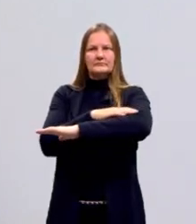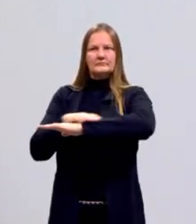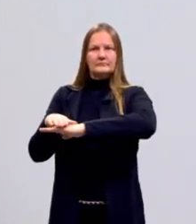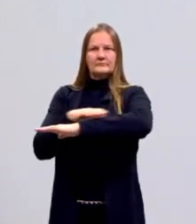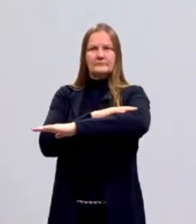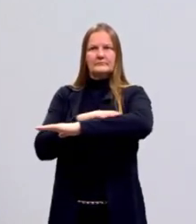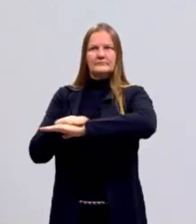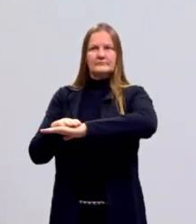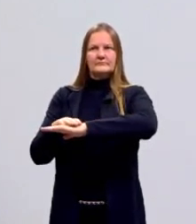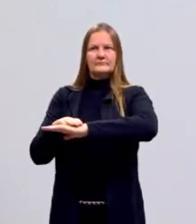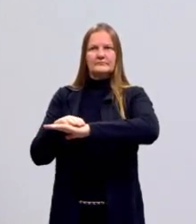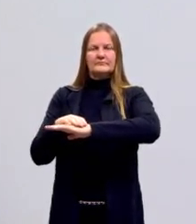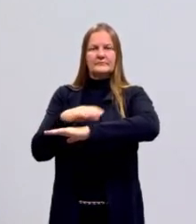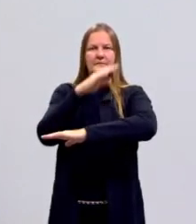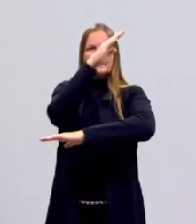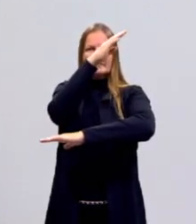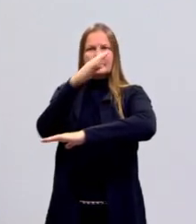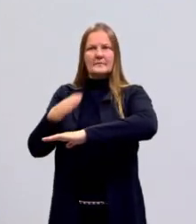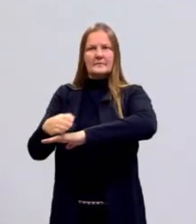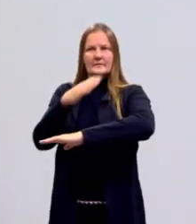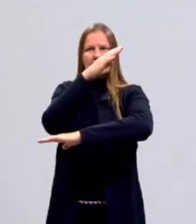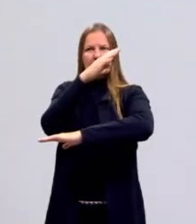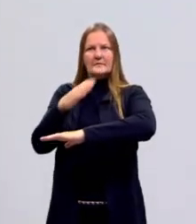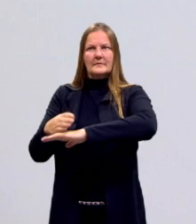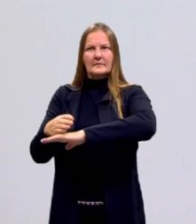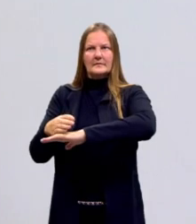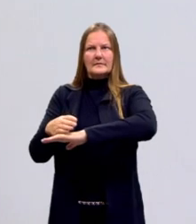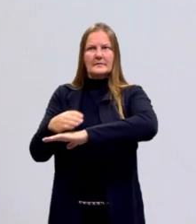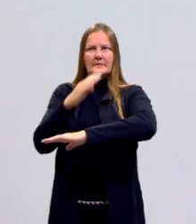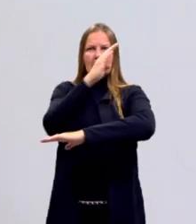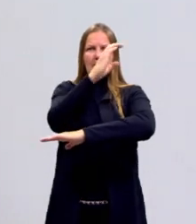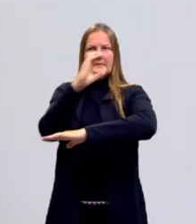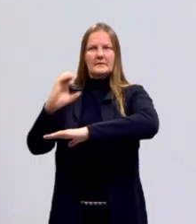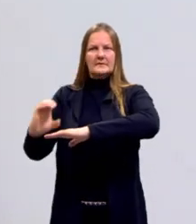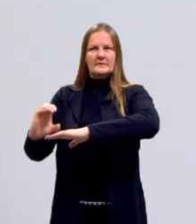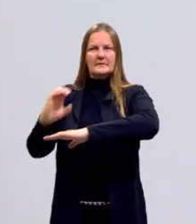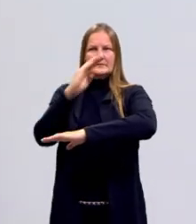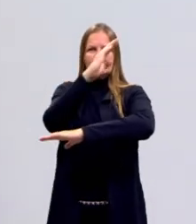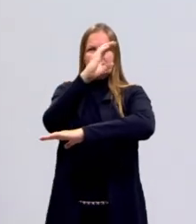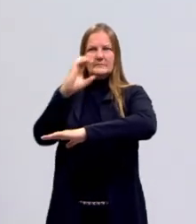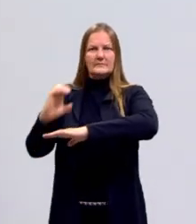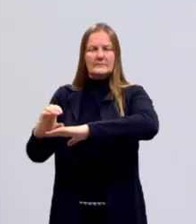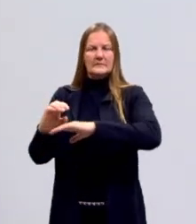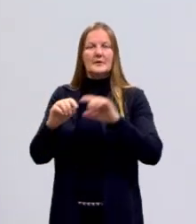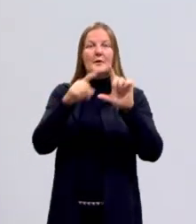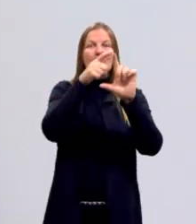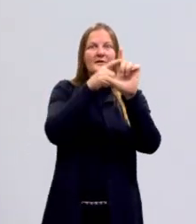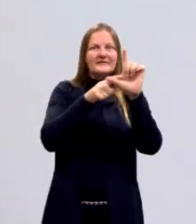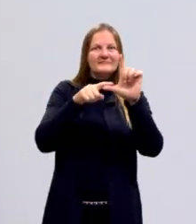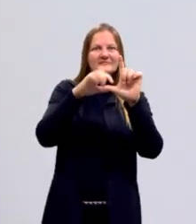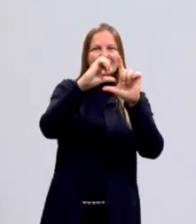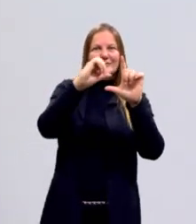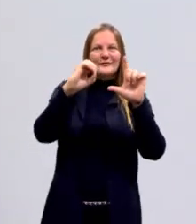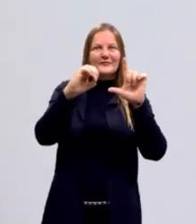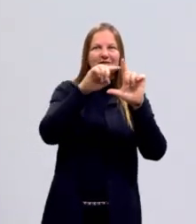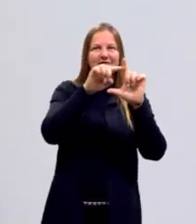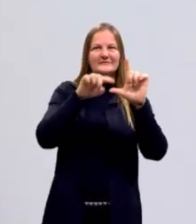e nós temos os lados A, B e C, tá? Este é então o nosso triângulo retângulo.